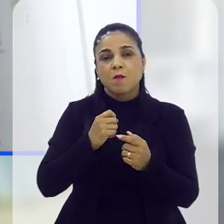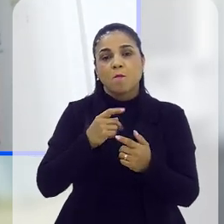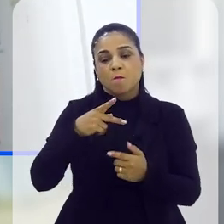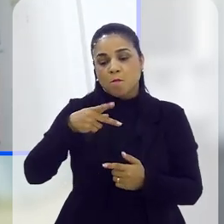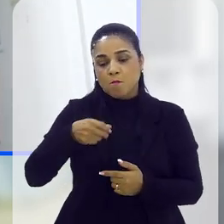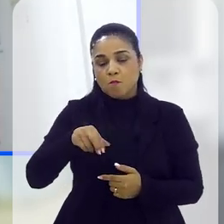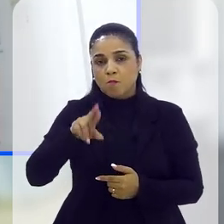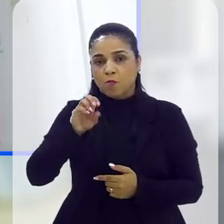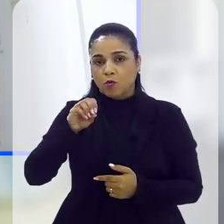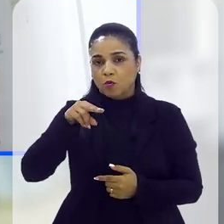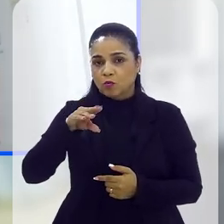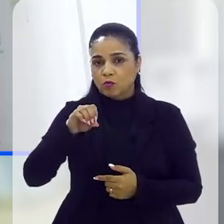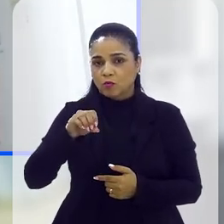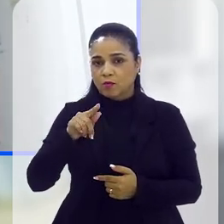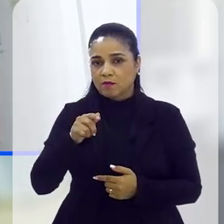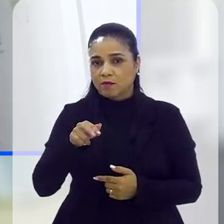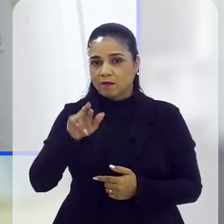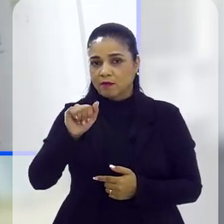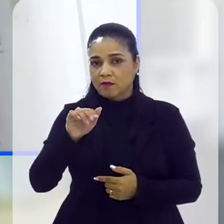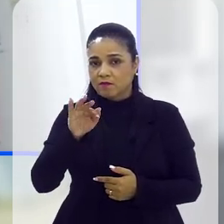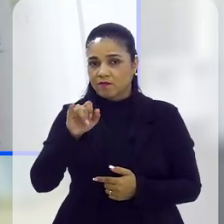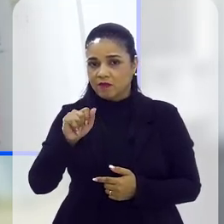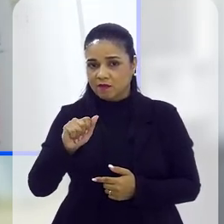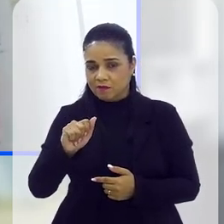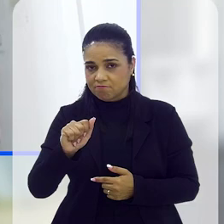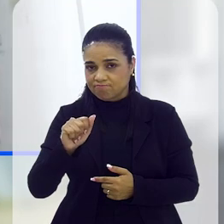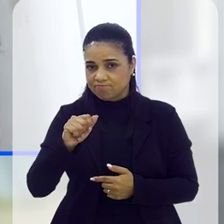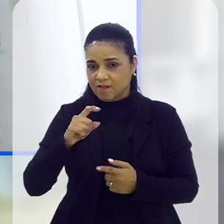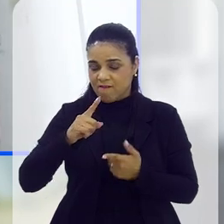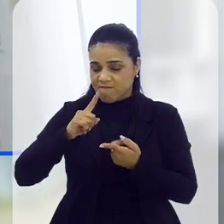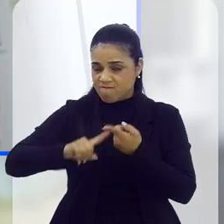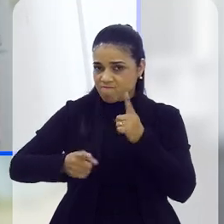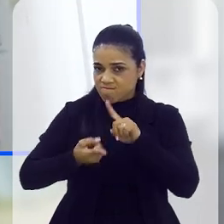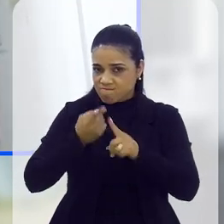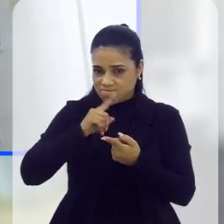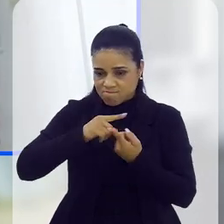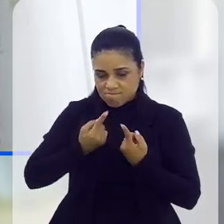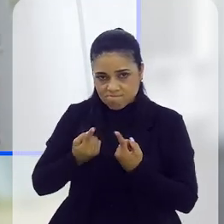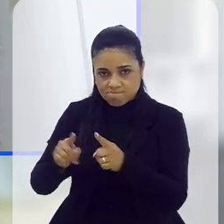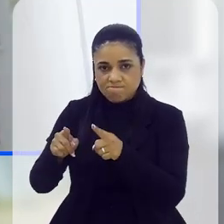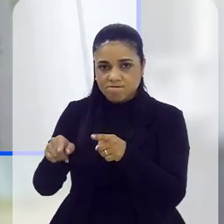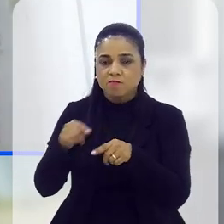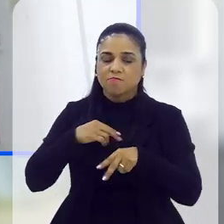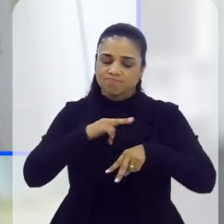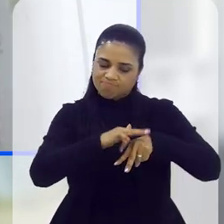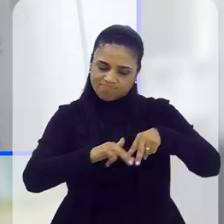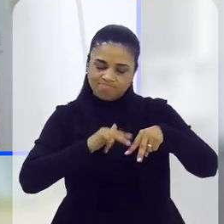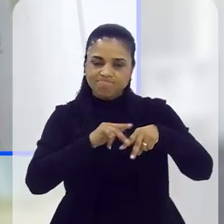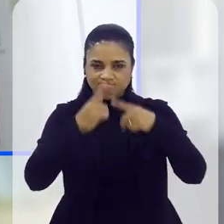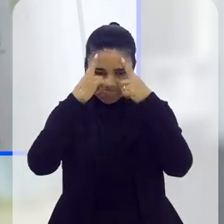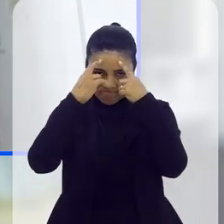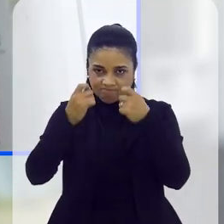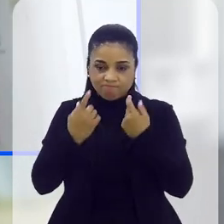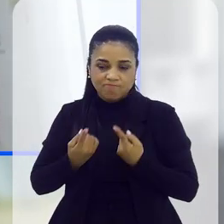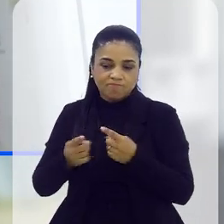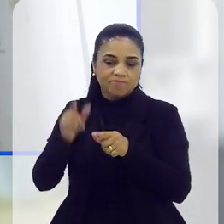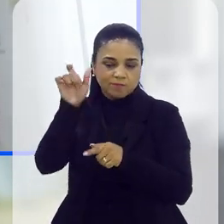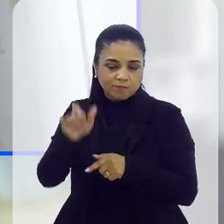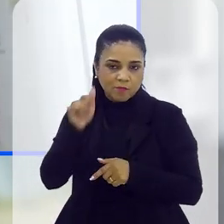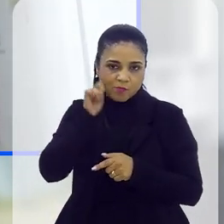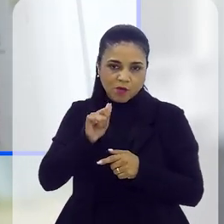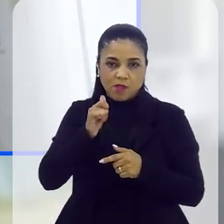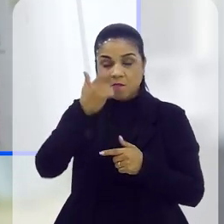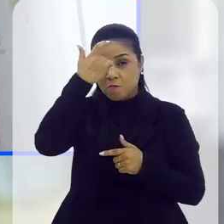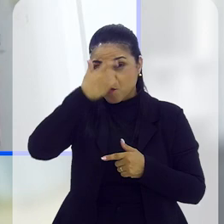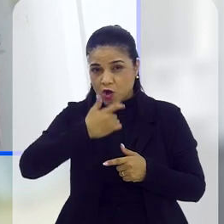pornografia e vingança é uma violência muito grande contra a mulher, e a mulher é alvo por conta da violência de gênero. Então, são os principais, a violência